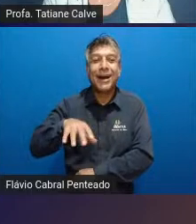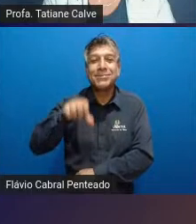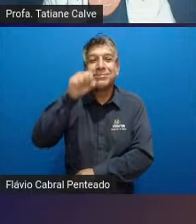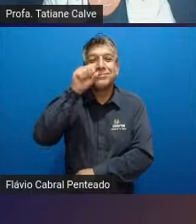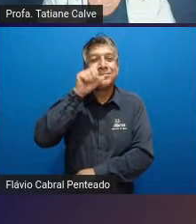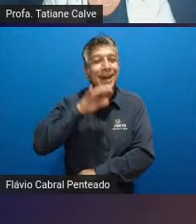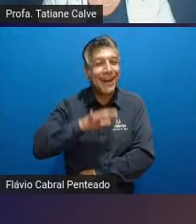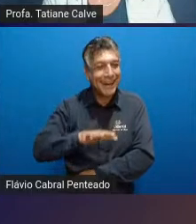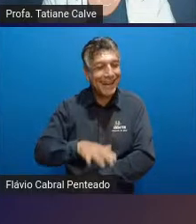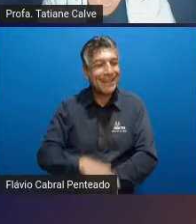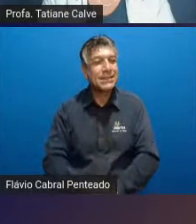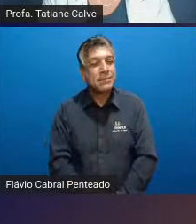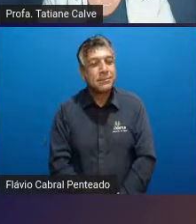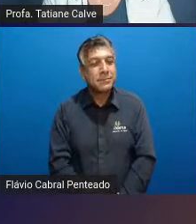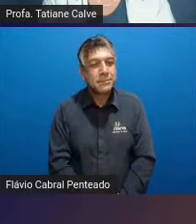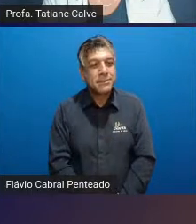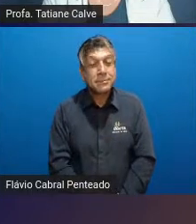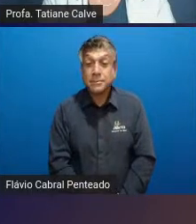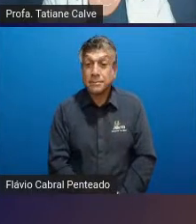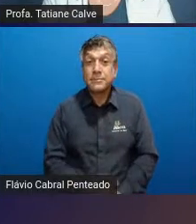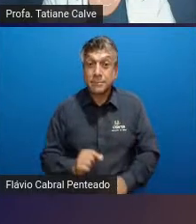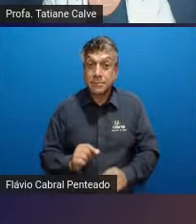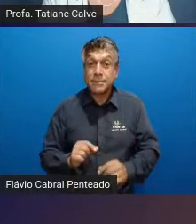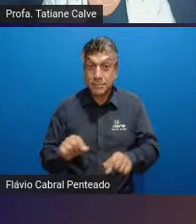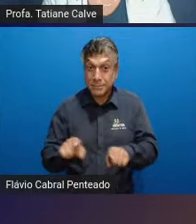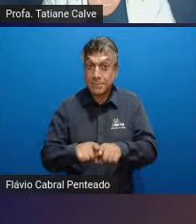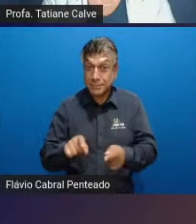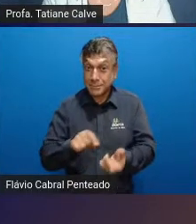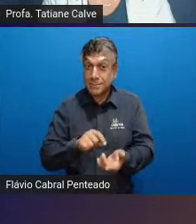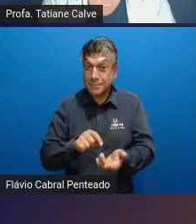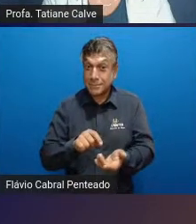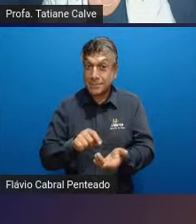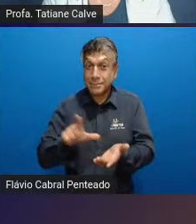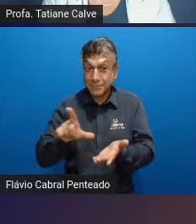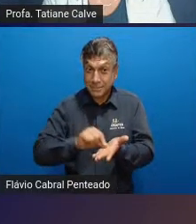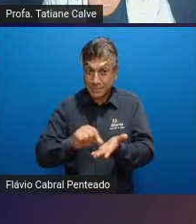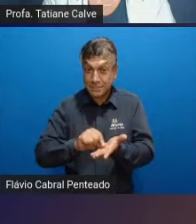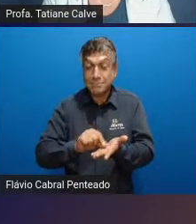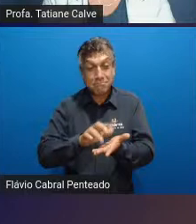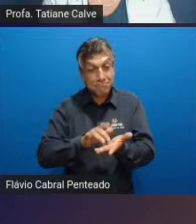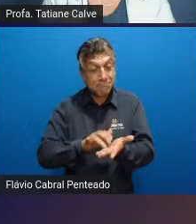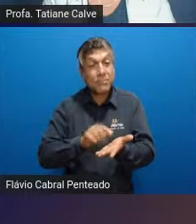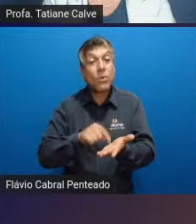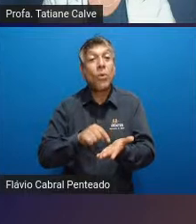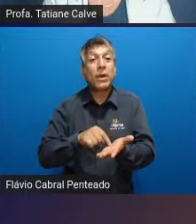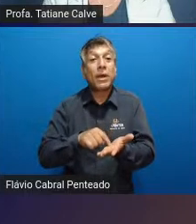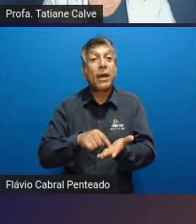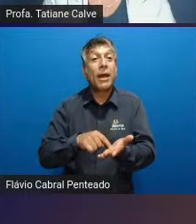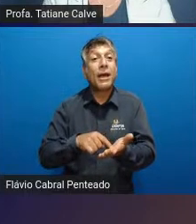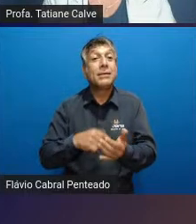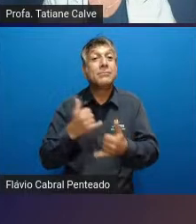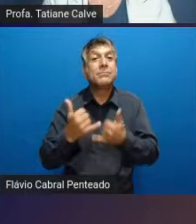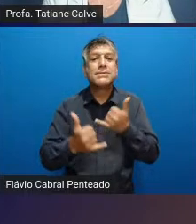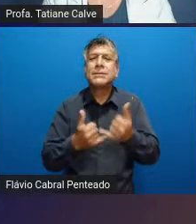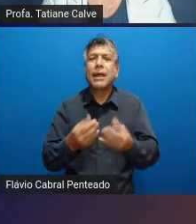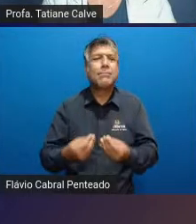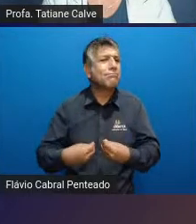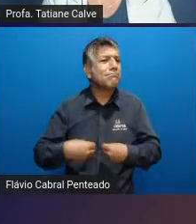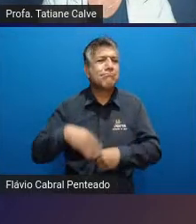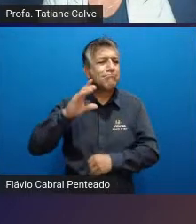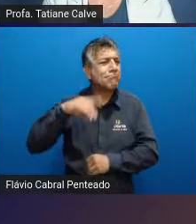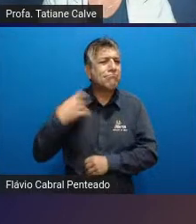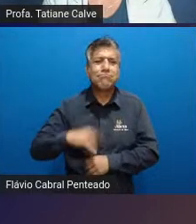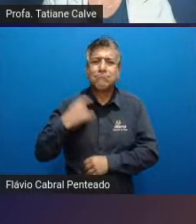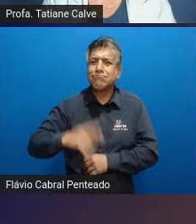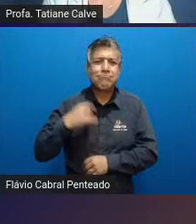e no nosso trabalho também foi identificado que a ludicidade torna a aula mais produtiva e